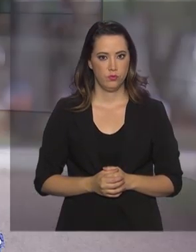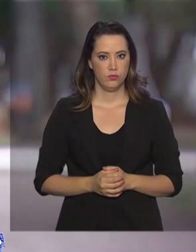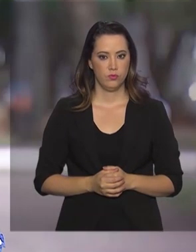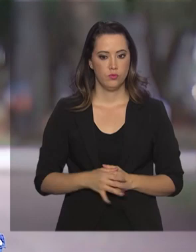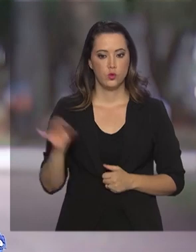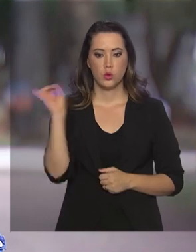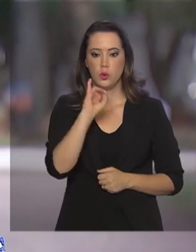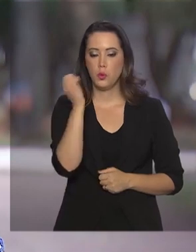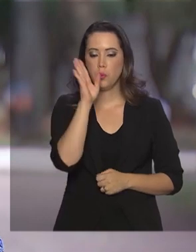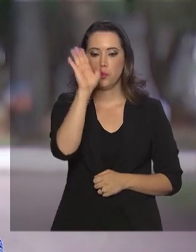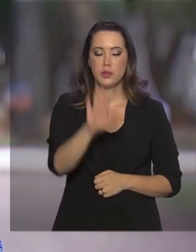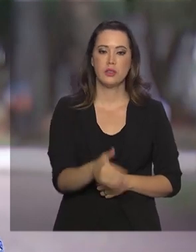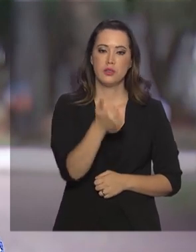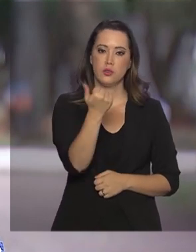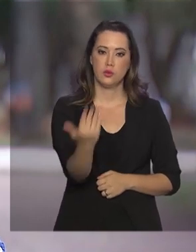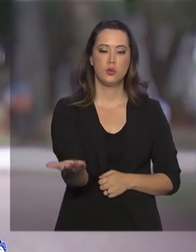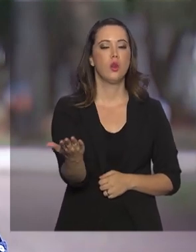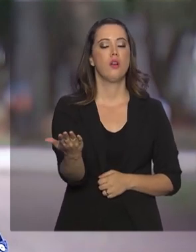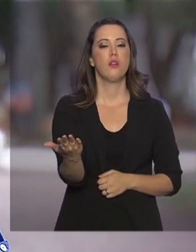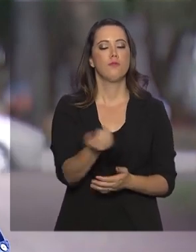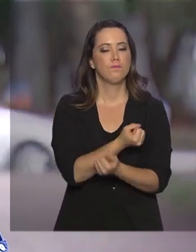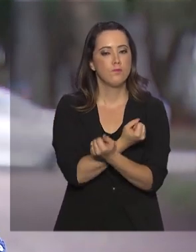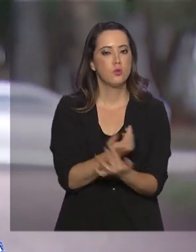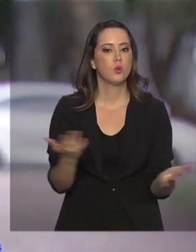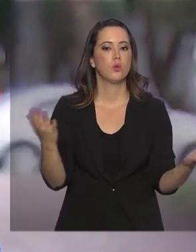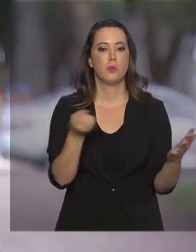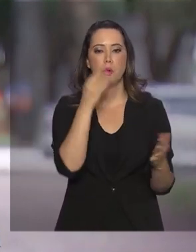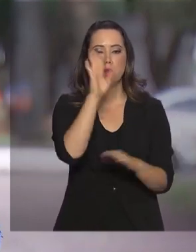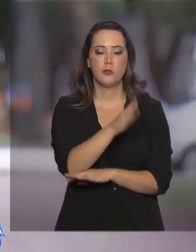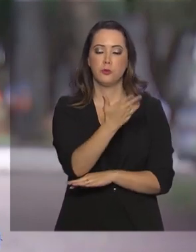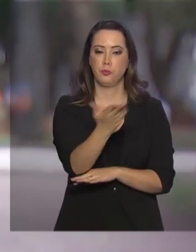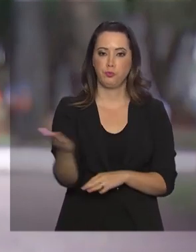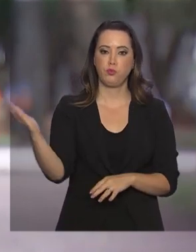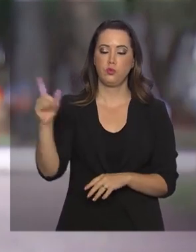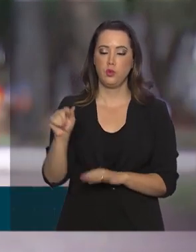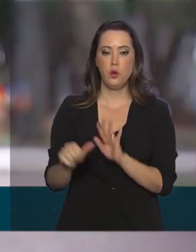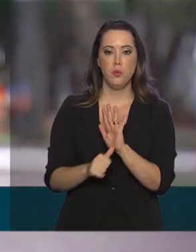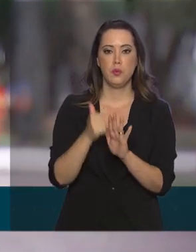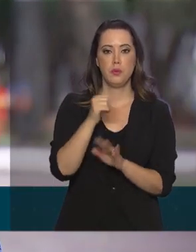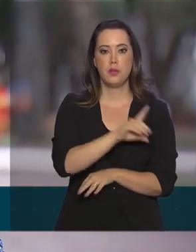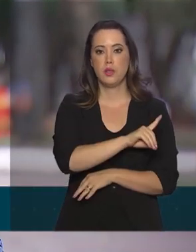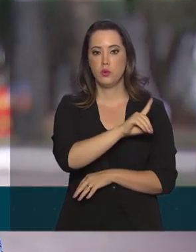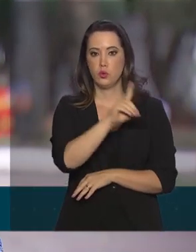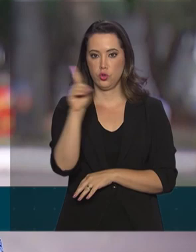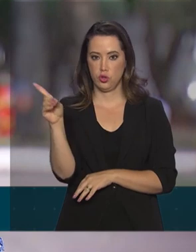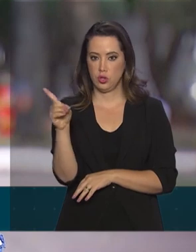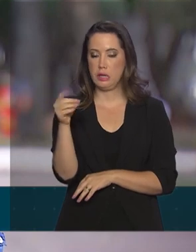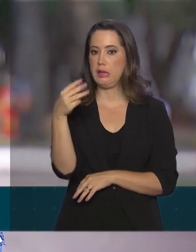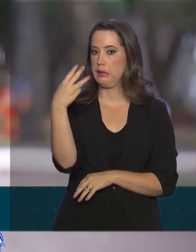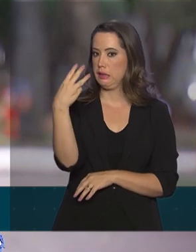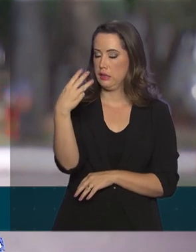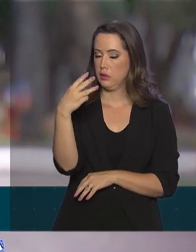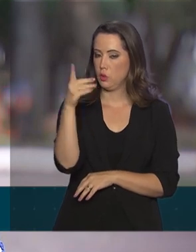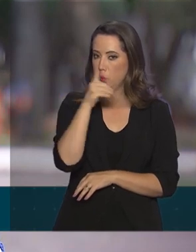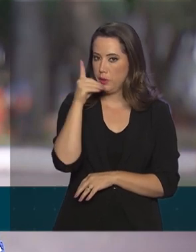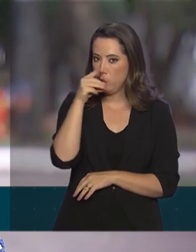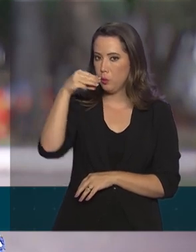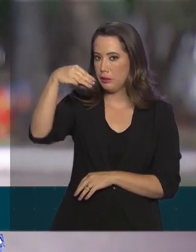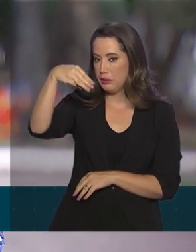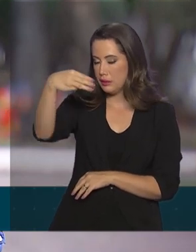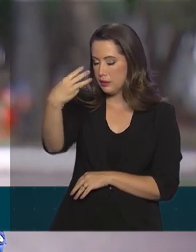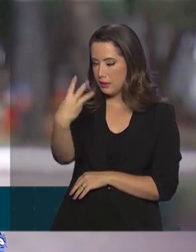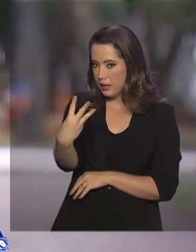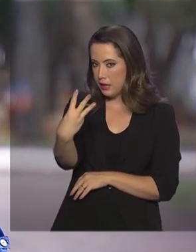Olá Roberto, boa tarde. boa tarde a todos. É isso mesmo, a primeira etapa no próximo domingo, dia 3, começa com